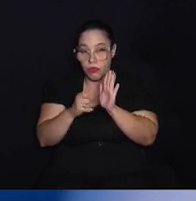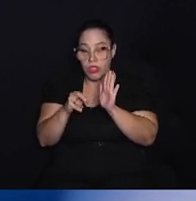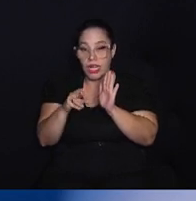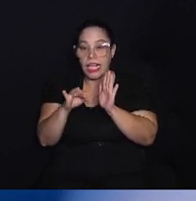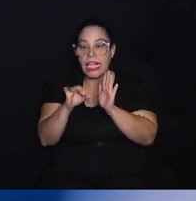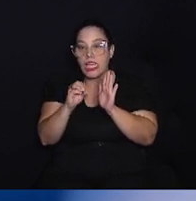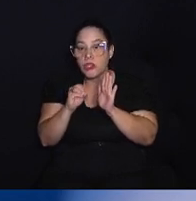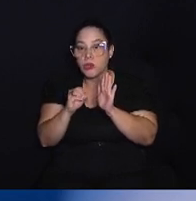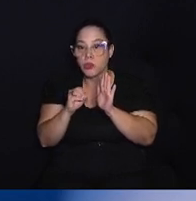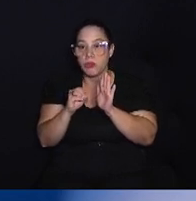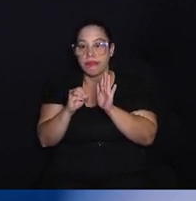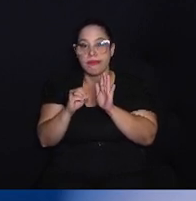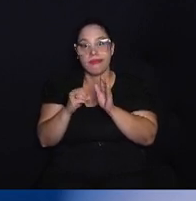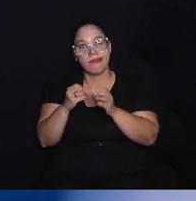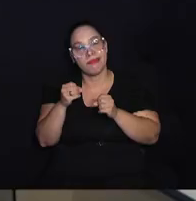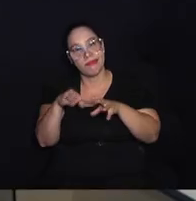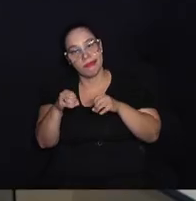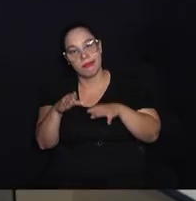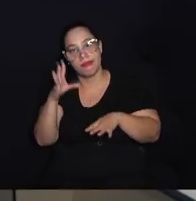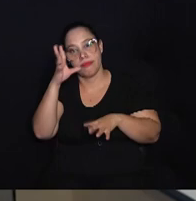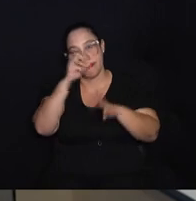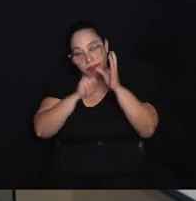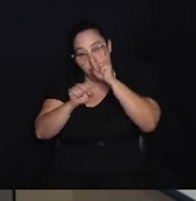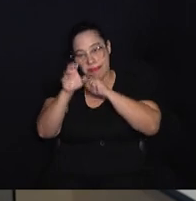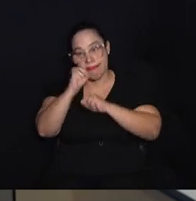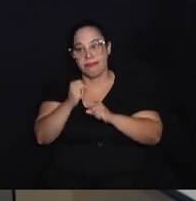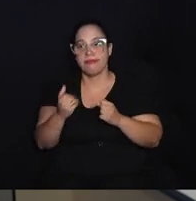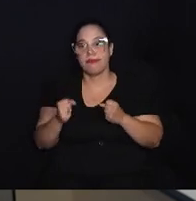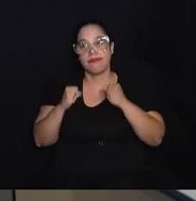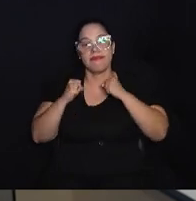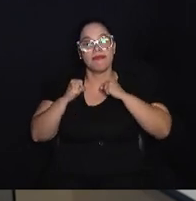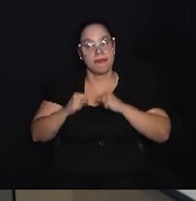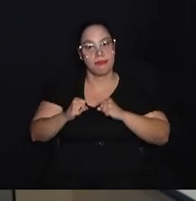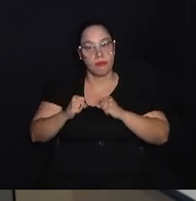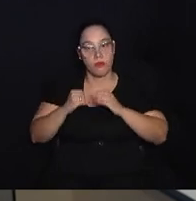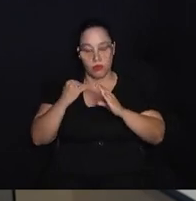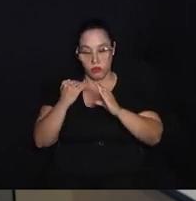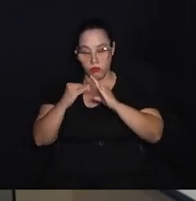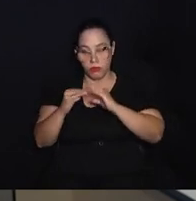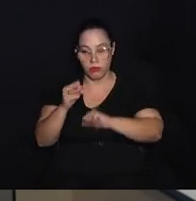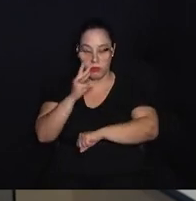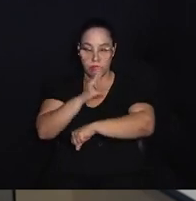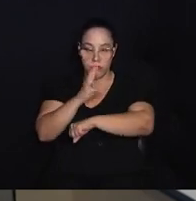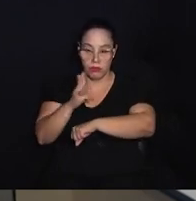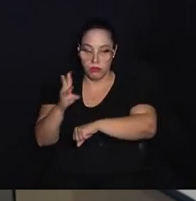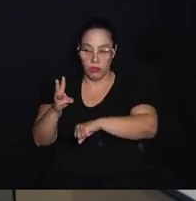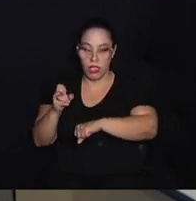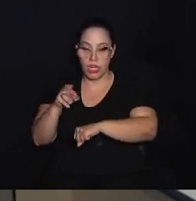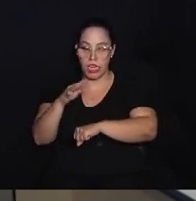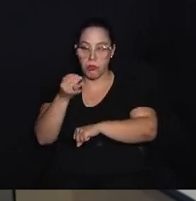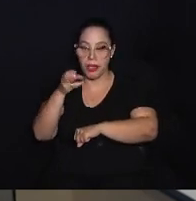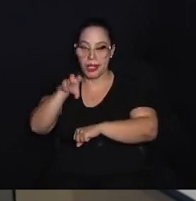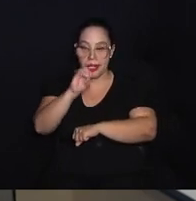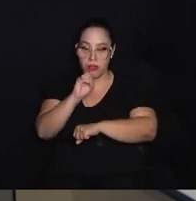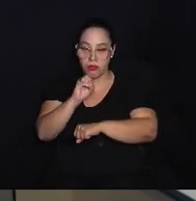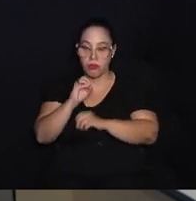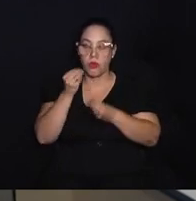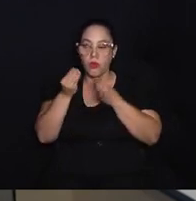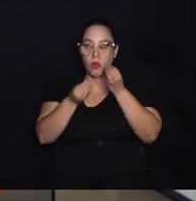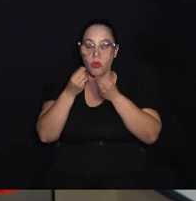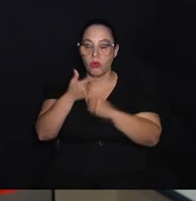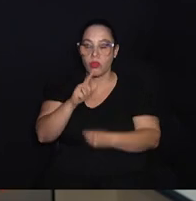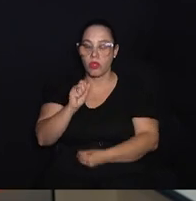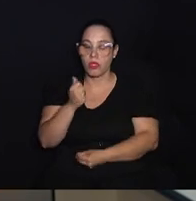para fins didáticos e de melhor aprendizado. As pessoas podem acessar o site e fazer uma simulação de como funciona a eleição de